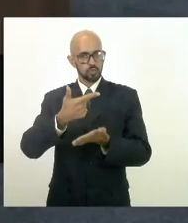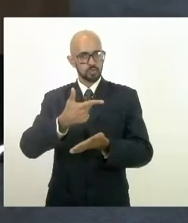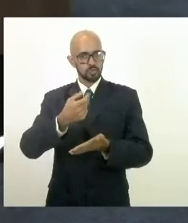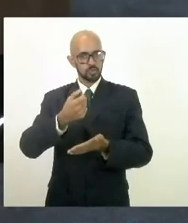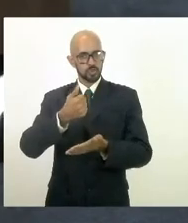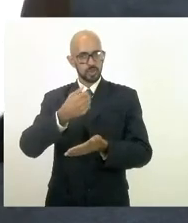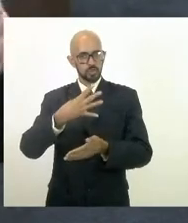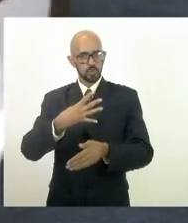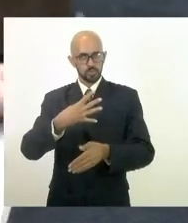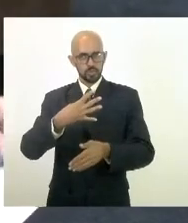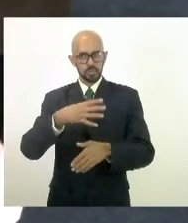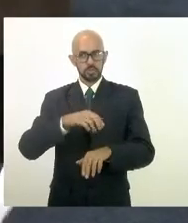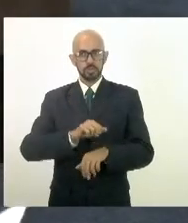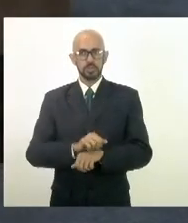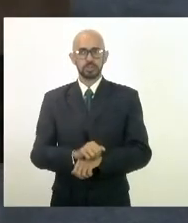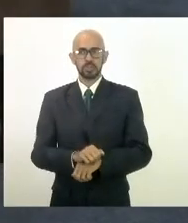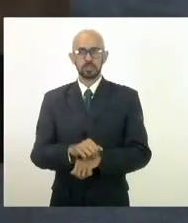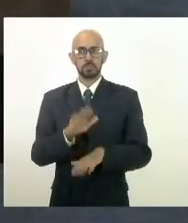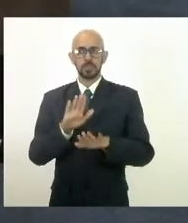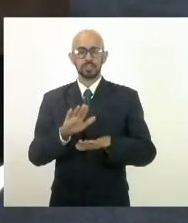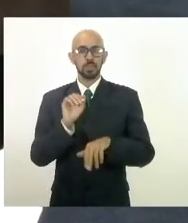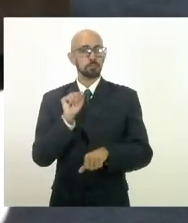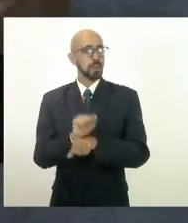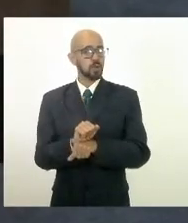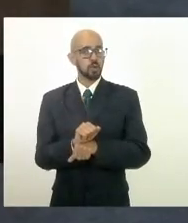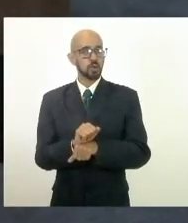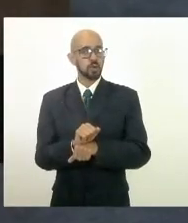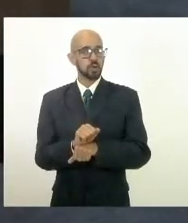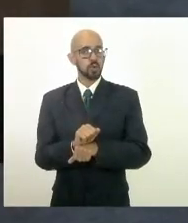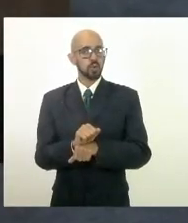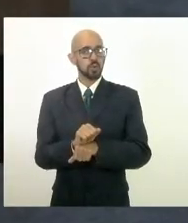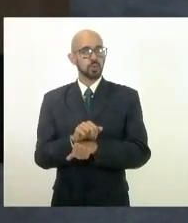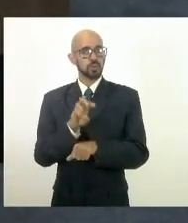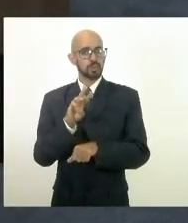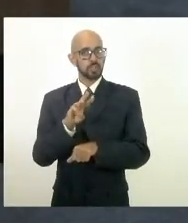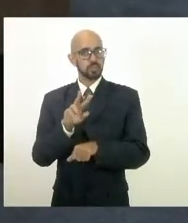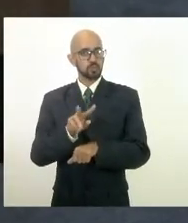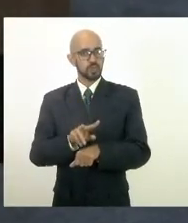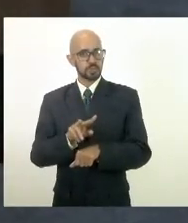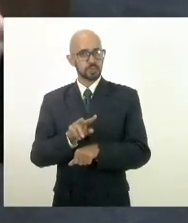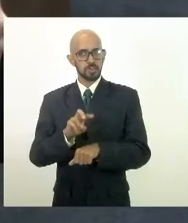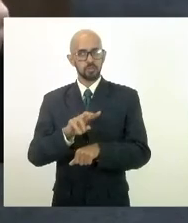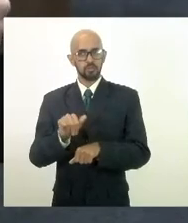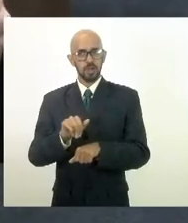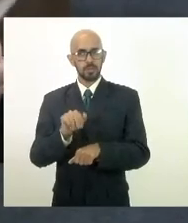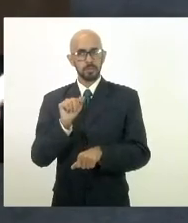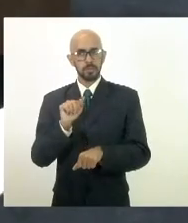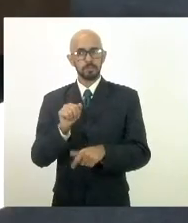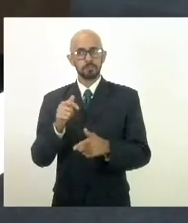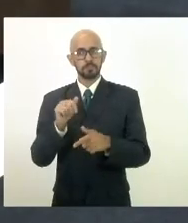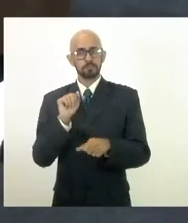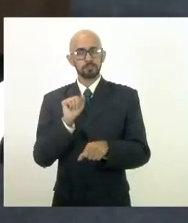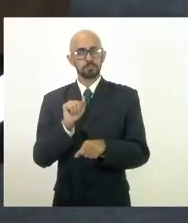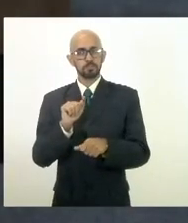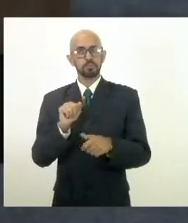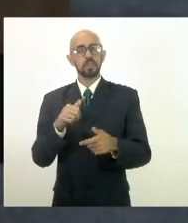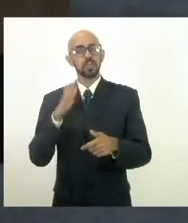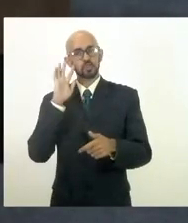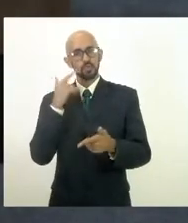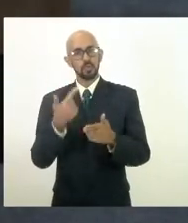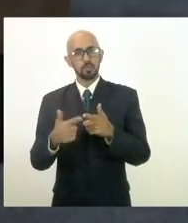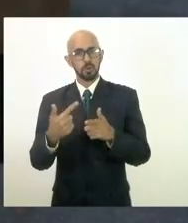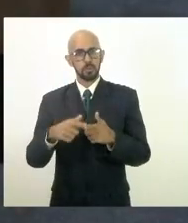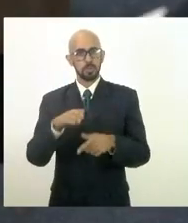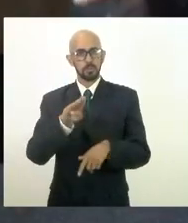deputado Canella, desde 2014, e uma obra que vai desafogar a BR-356 por conta do Porto Açú. Então,